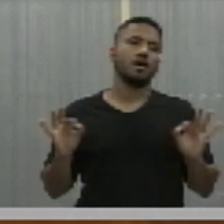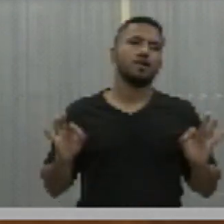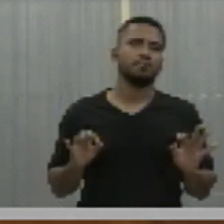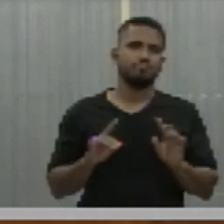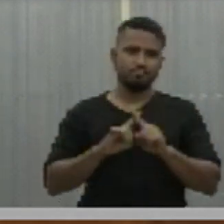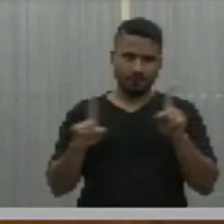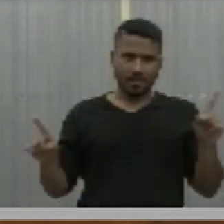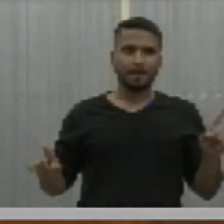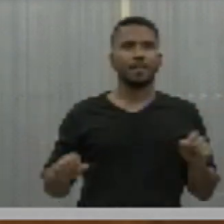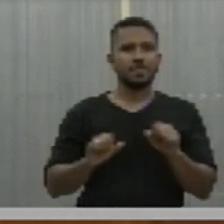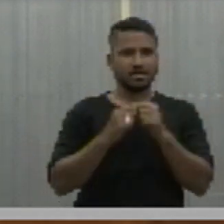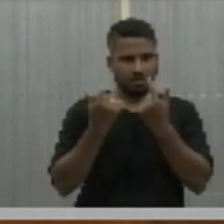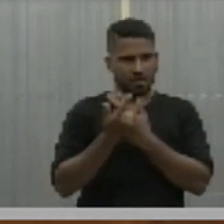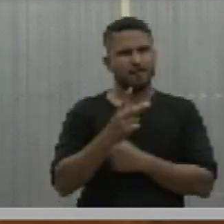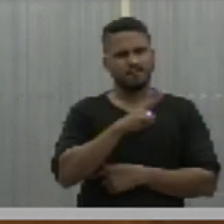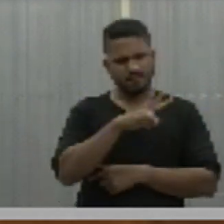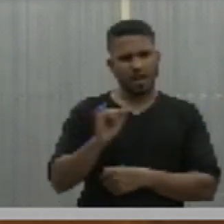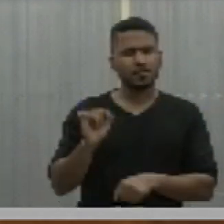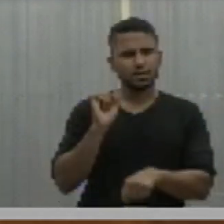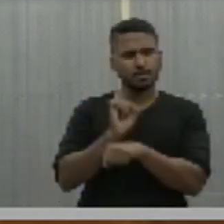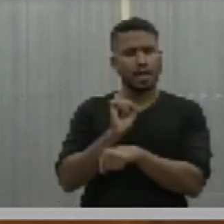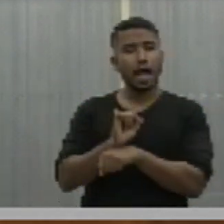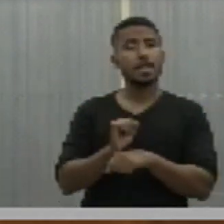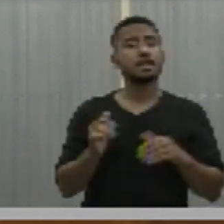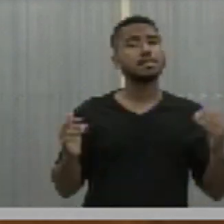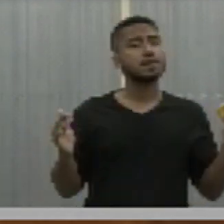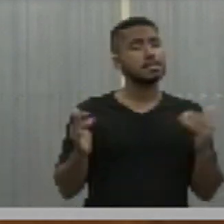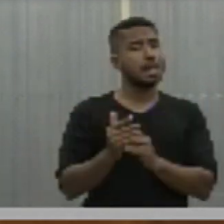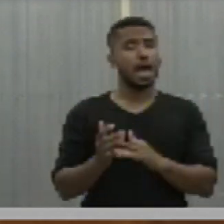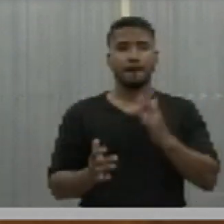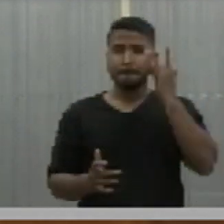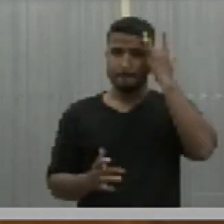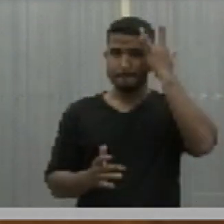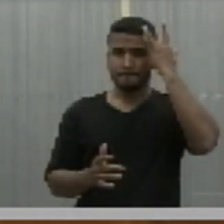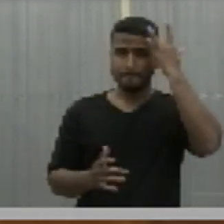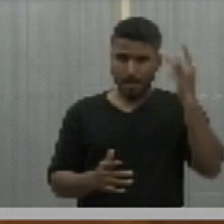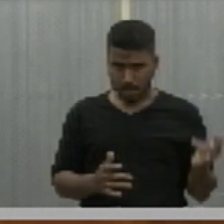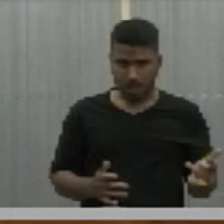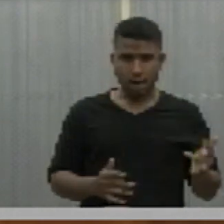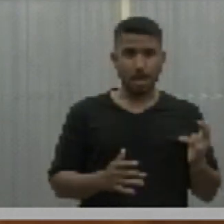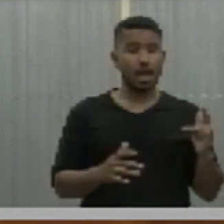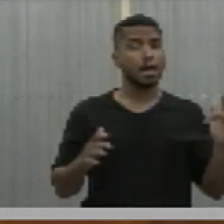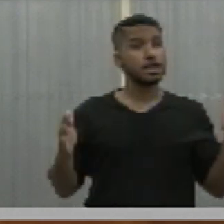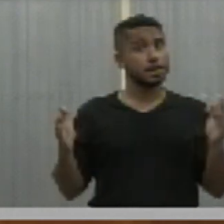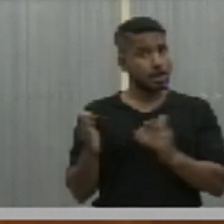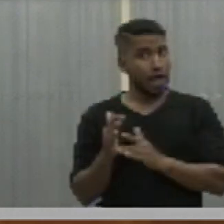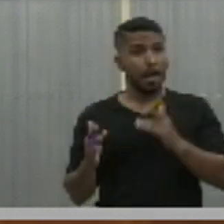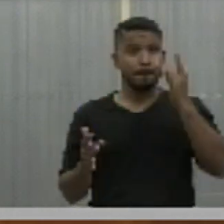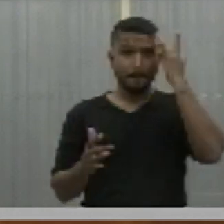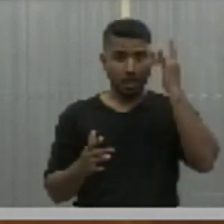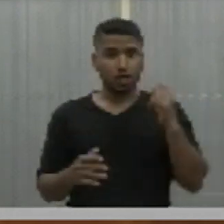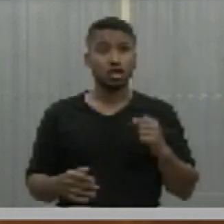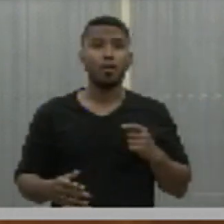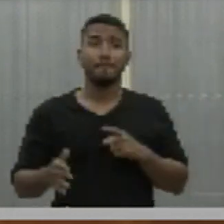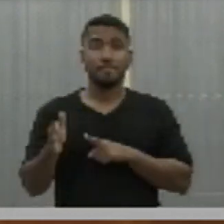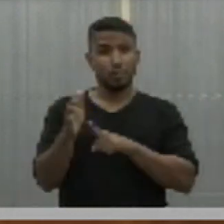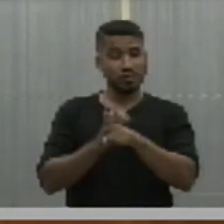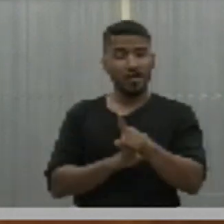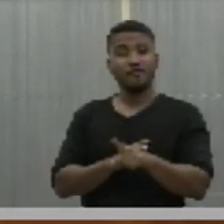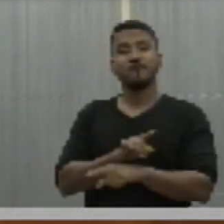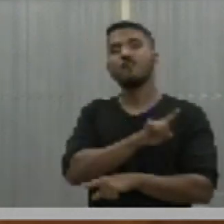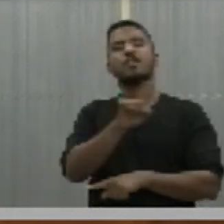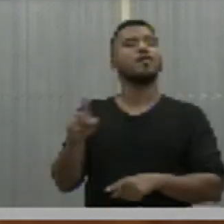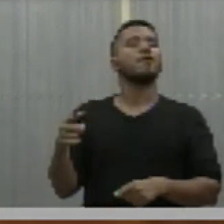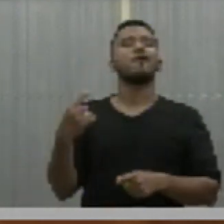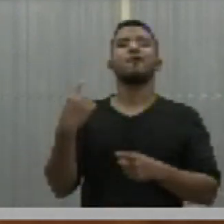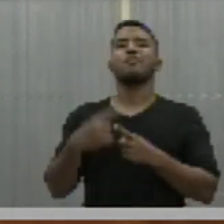essa casa vai tomar providência, nós vamos aguardar até o dia de amanhã. Amanhã encerra o prazo e eu queria inclusive perguntar a eles por que